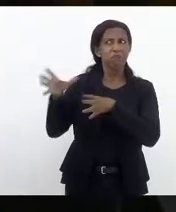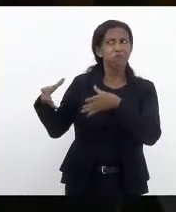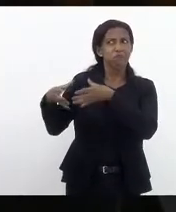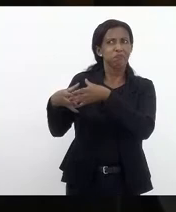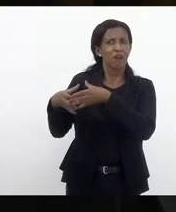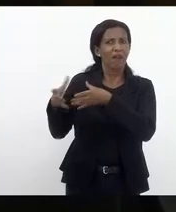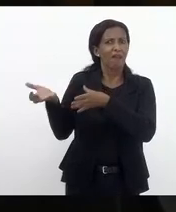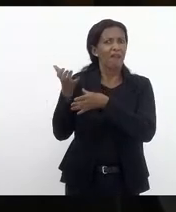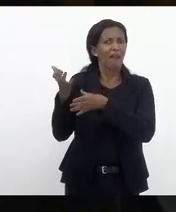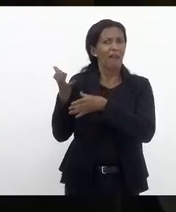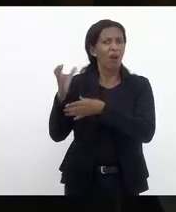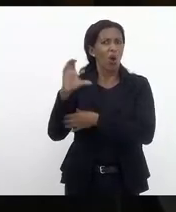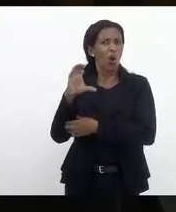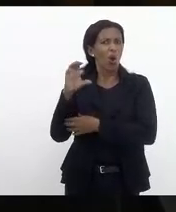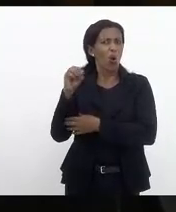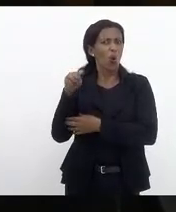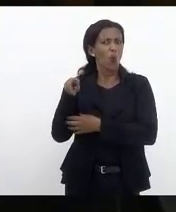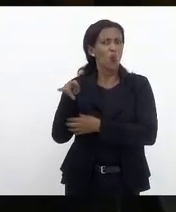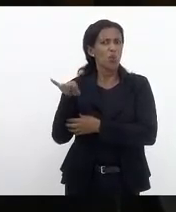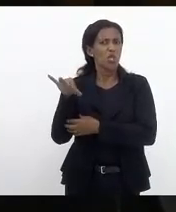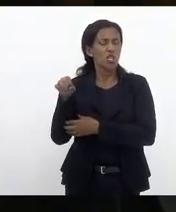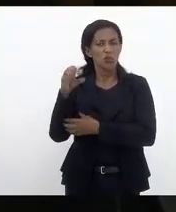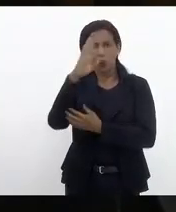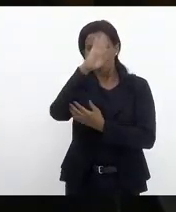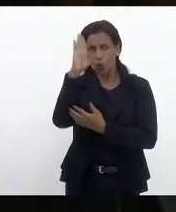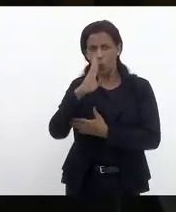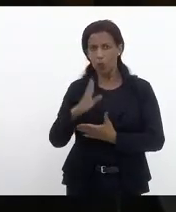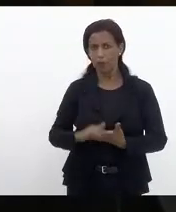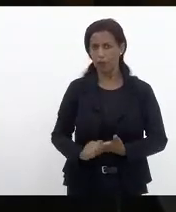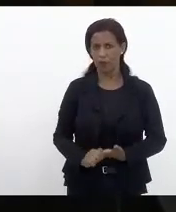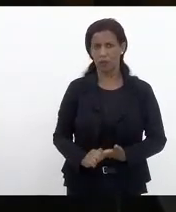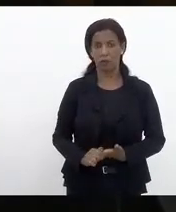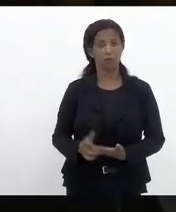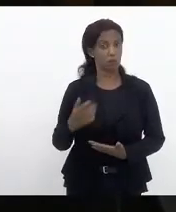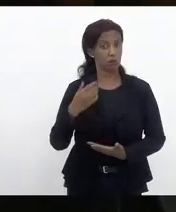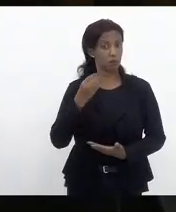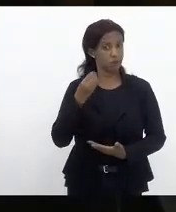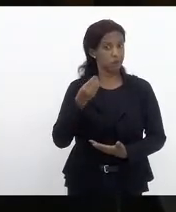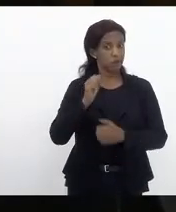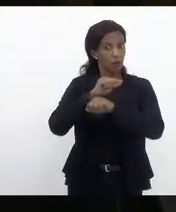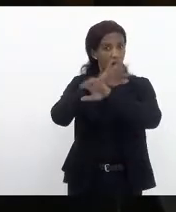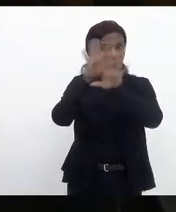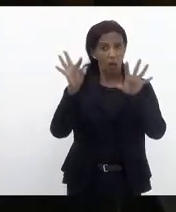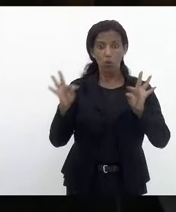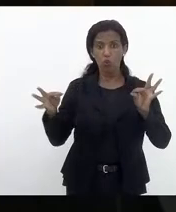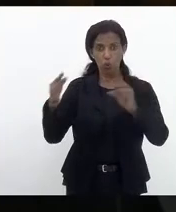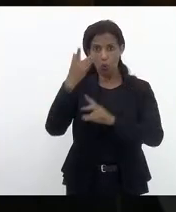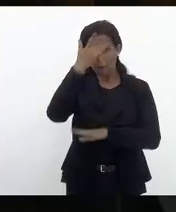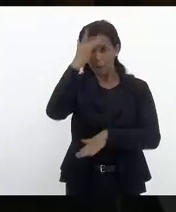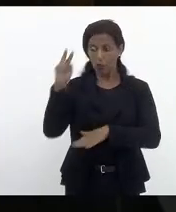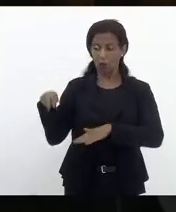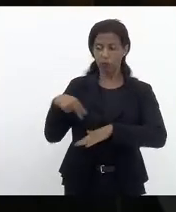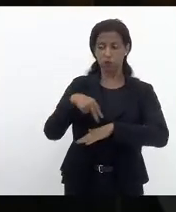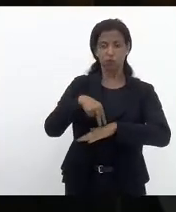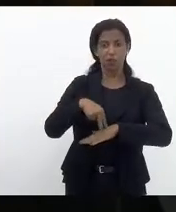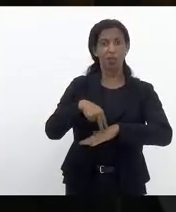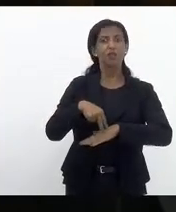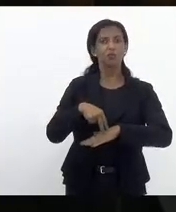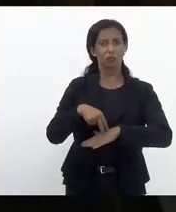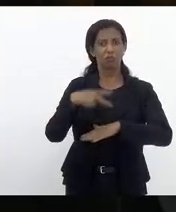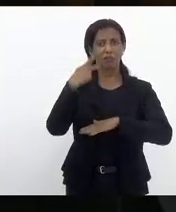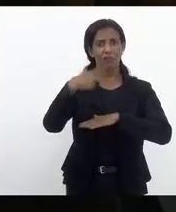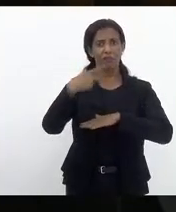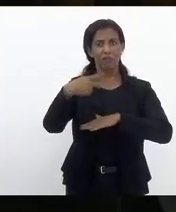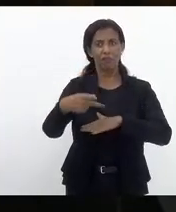comunismo no Brasil quero deixar muito claro que esses todos que falam aqui que voiciferam nessa tribuna